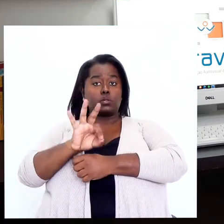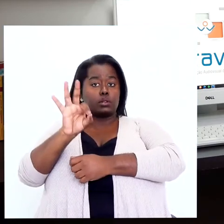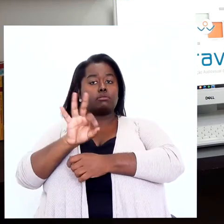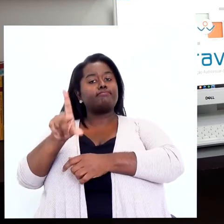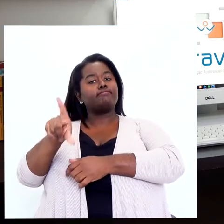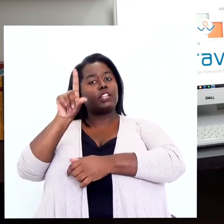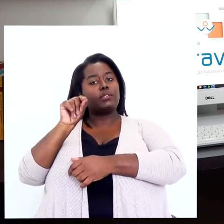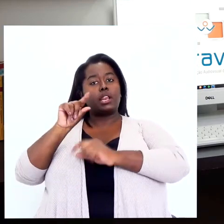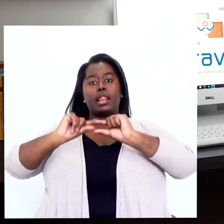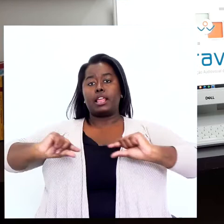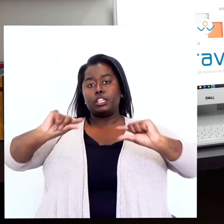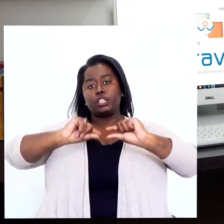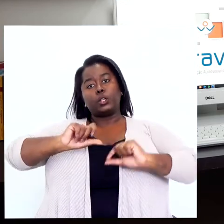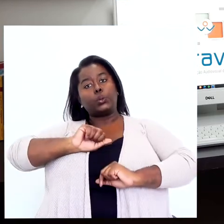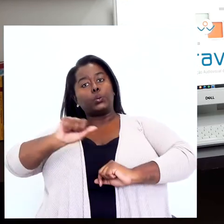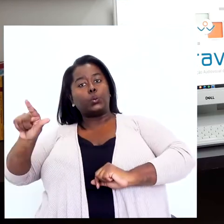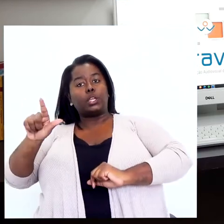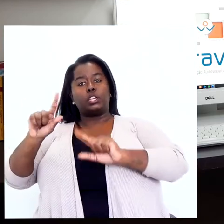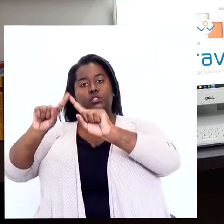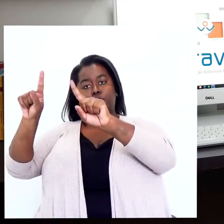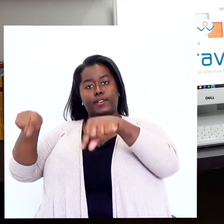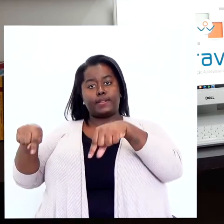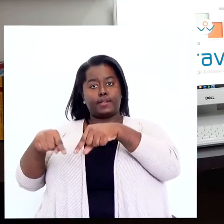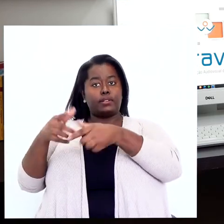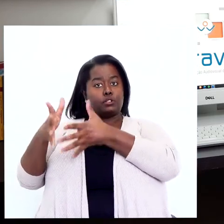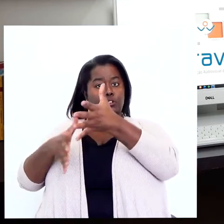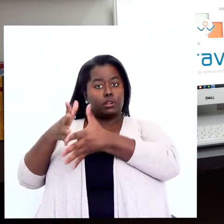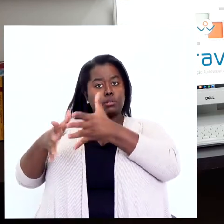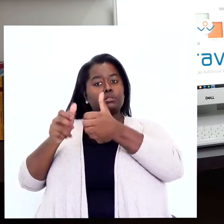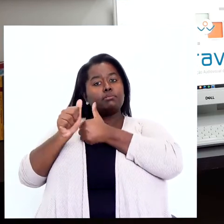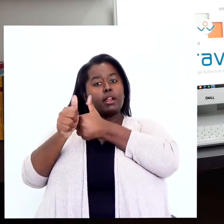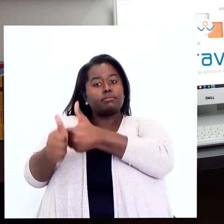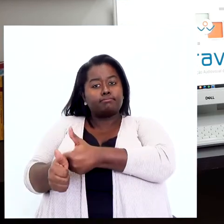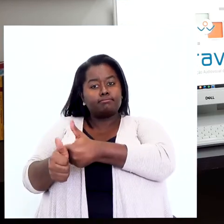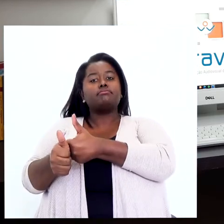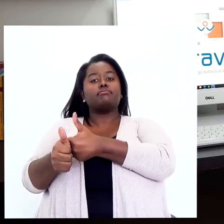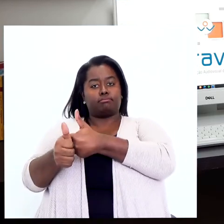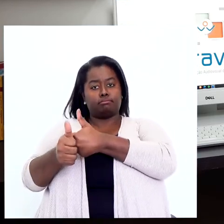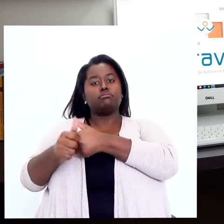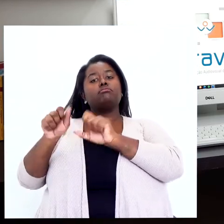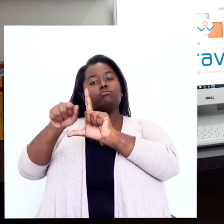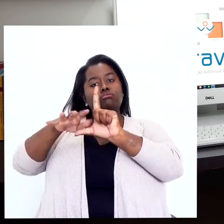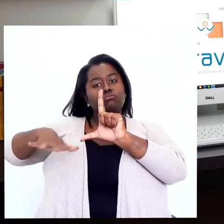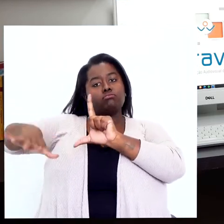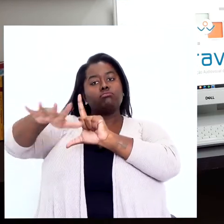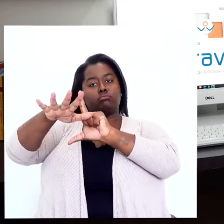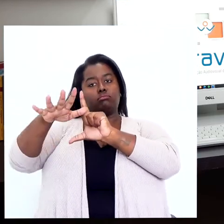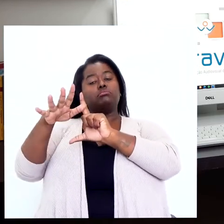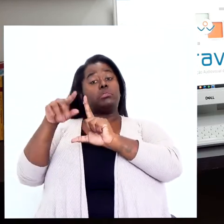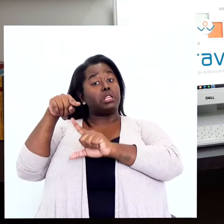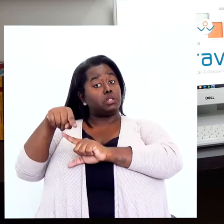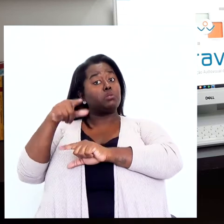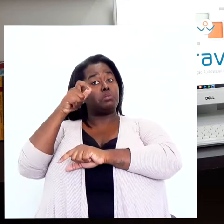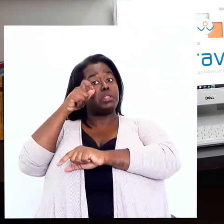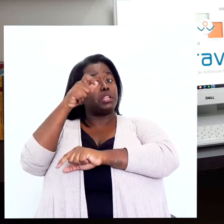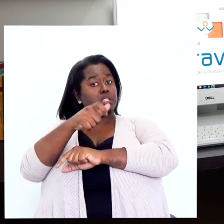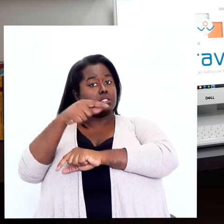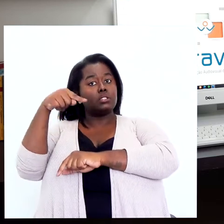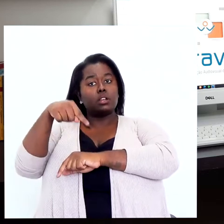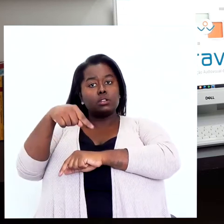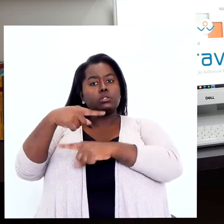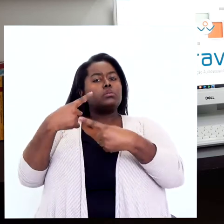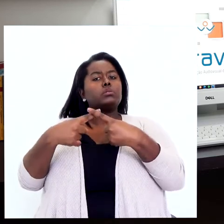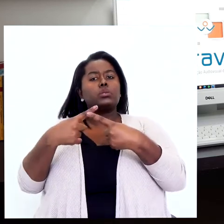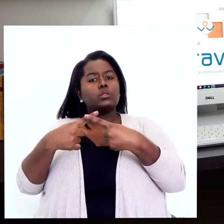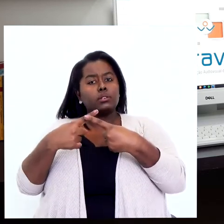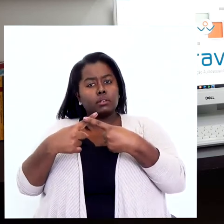preferem legendas às janelas de libras para acompanhar obras audiovisuais. Esse dado é um dado